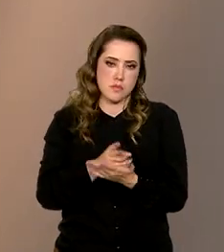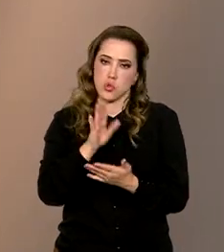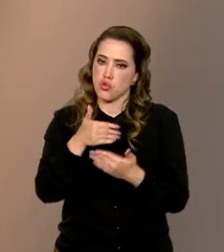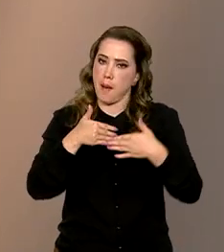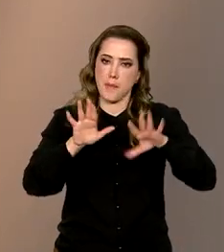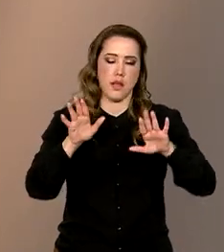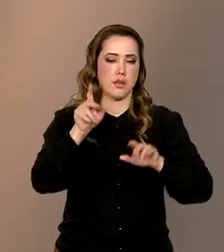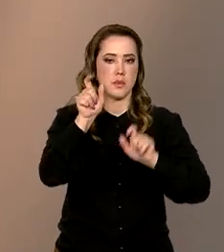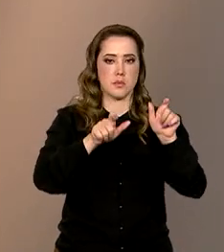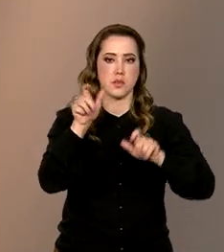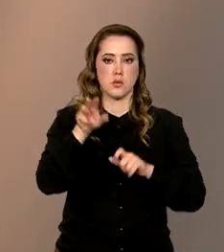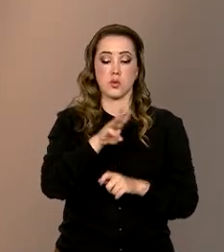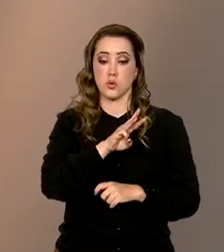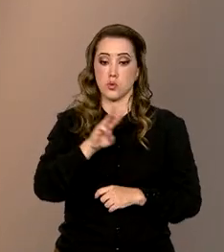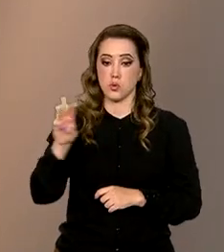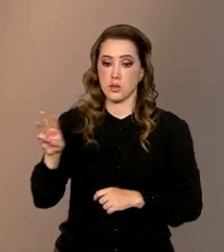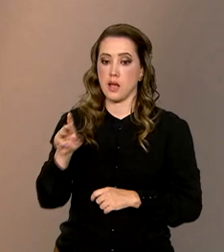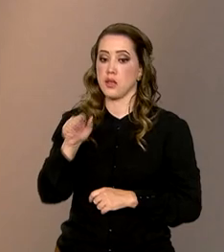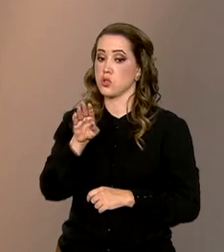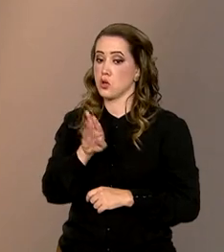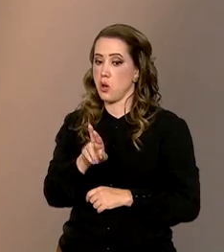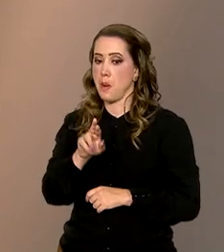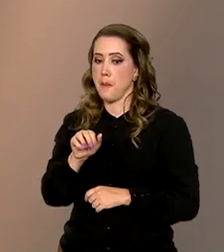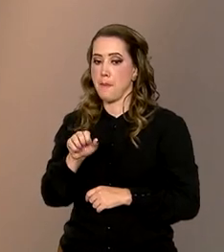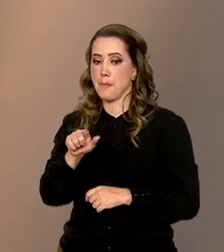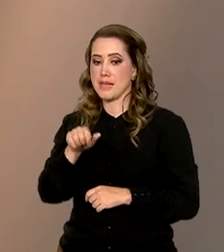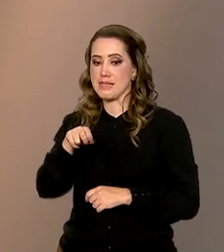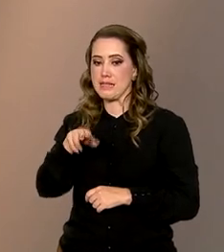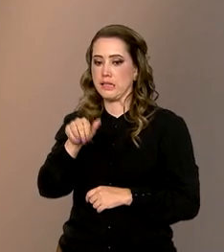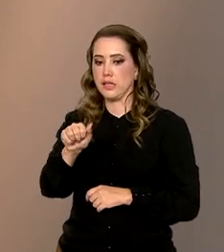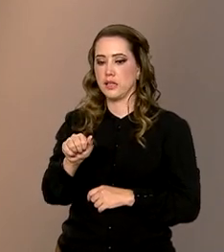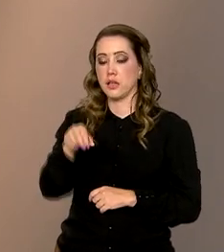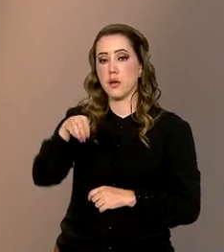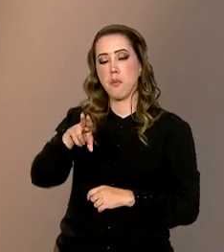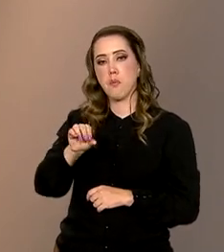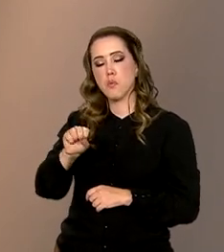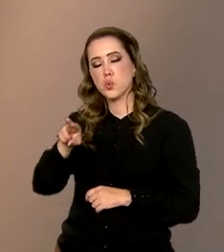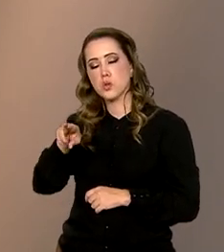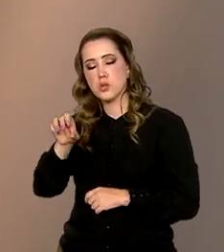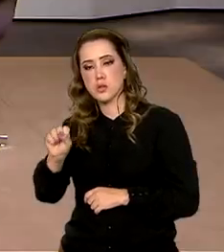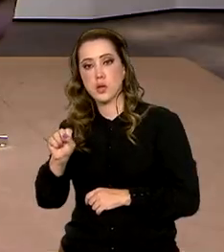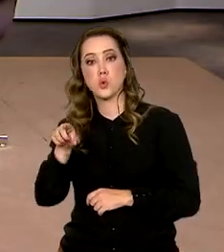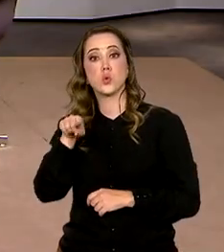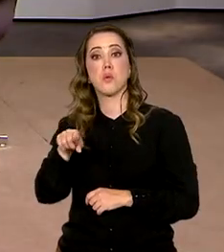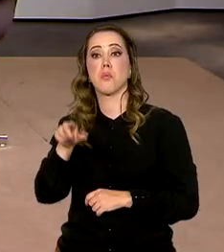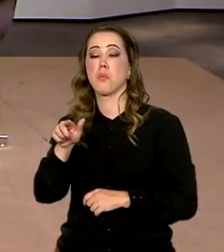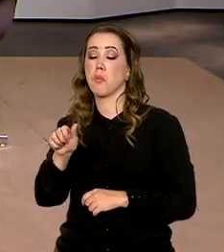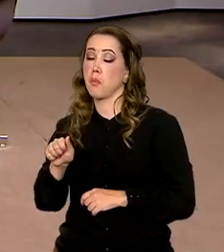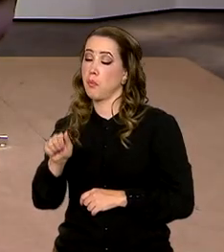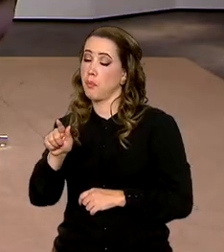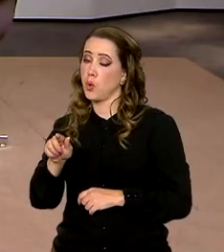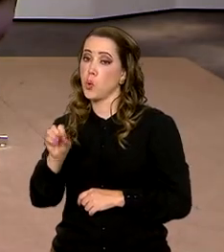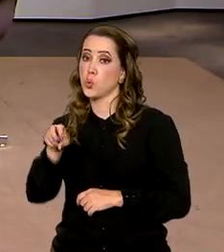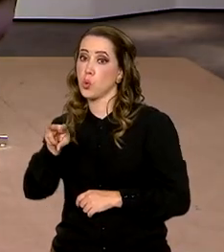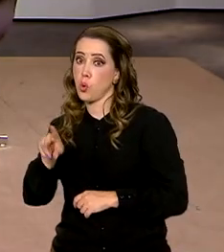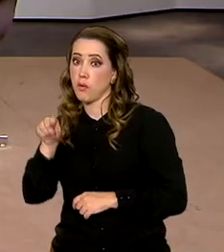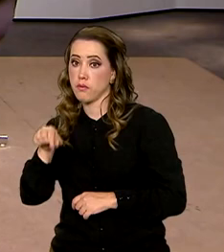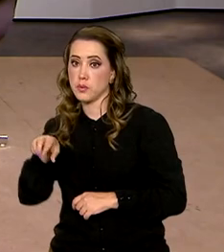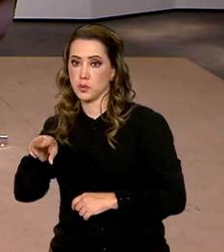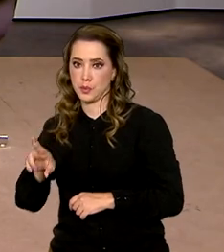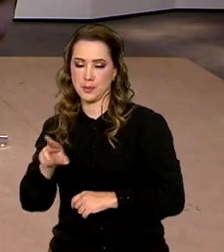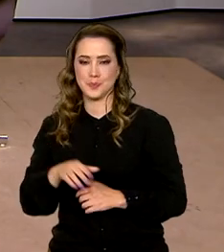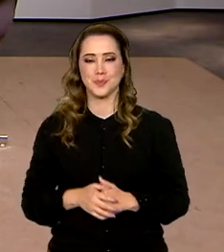funcionando no endereço brasiliana.museus.gov.br. Ótimo. Fernanda Castro,